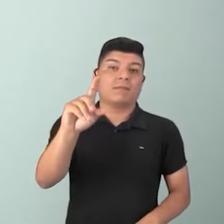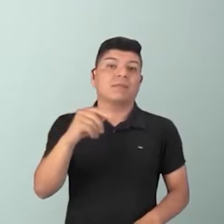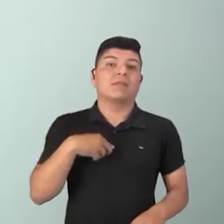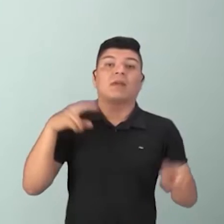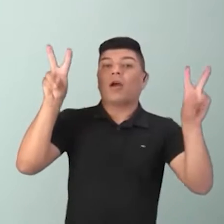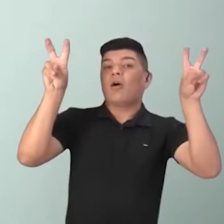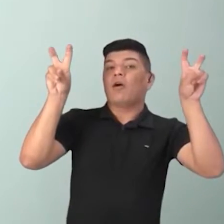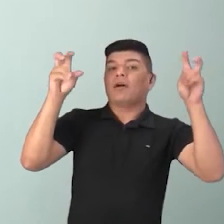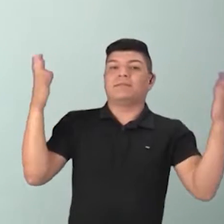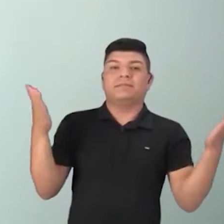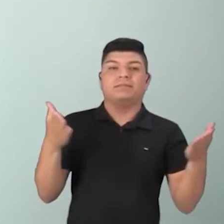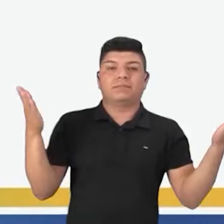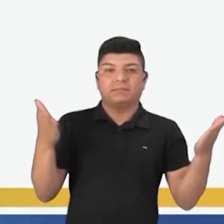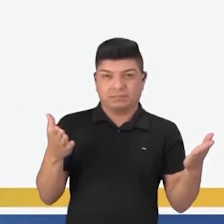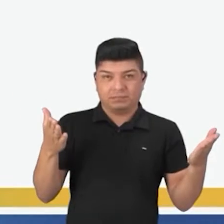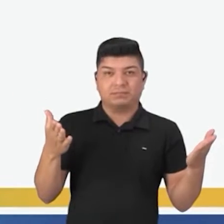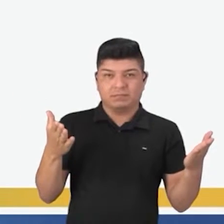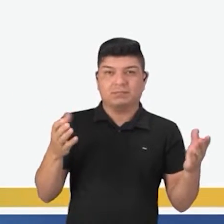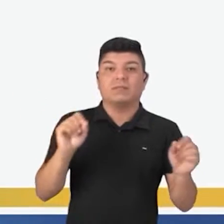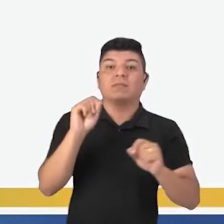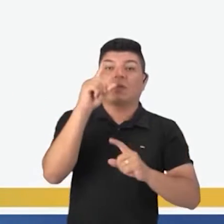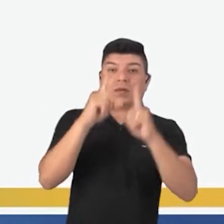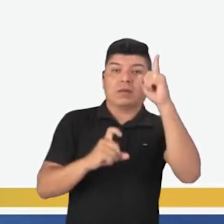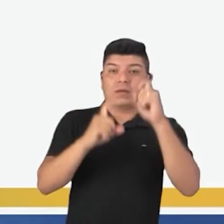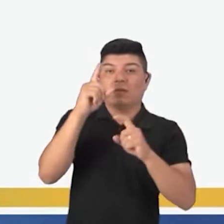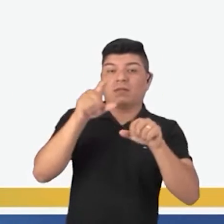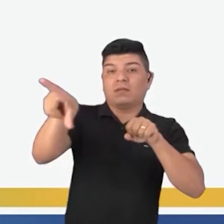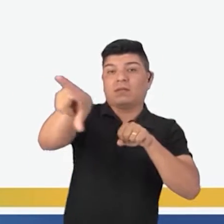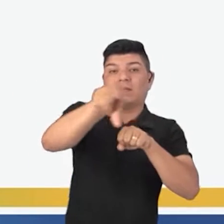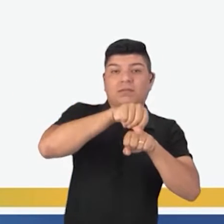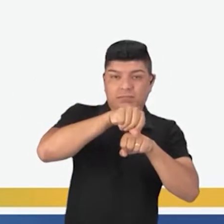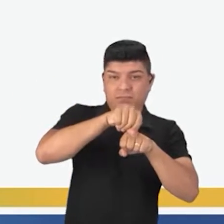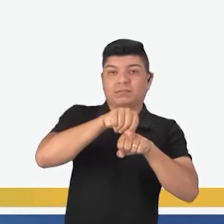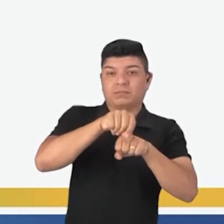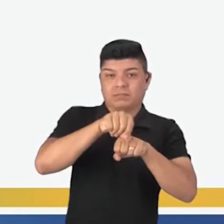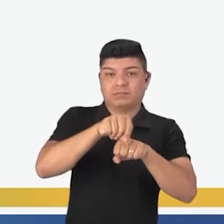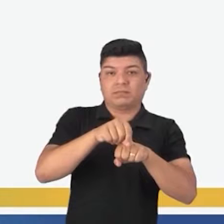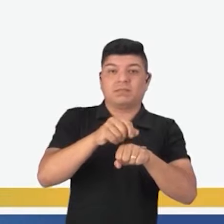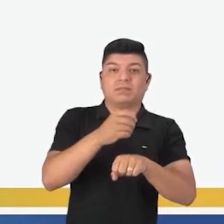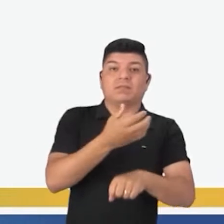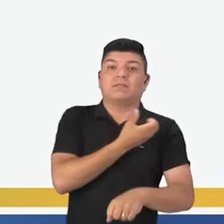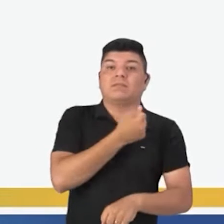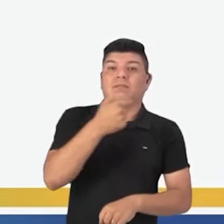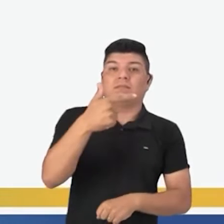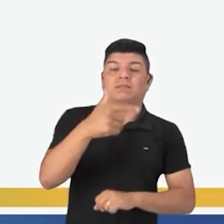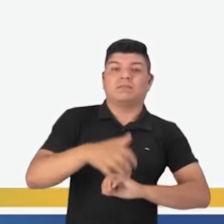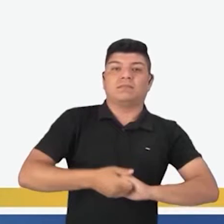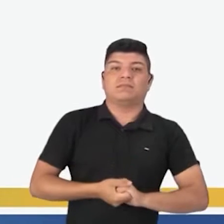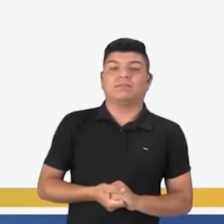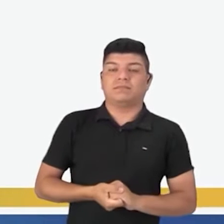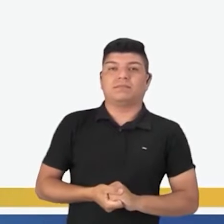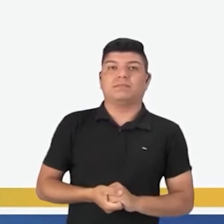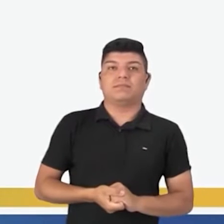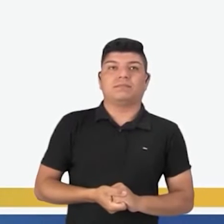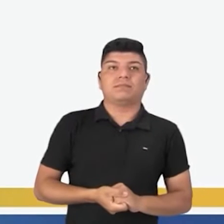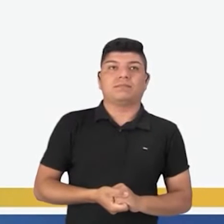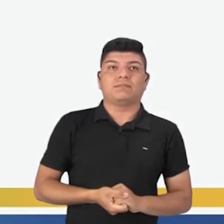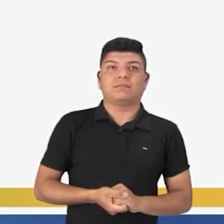nossa aula de hoje é Operadores Argumentativos, parte 2. Vamos lá.